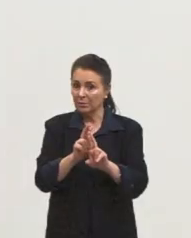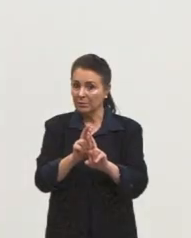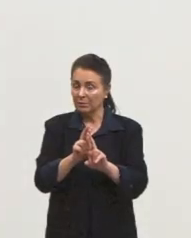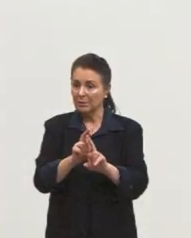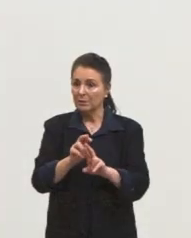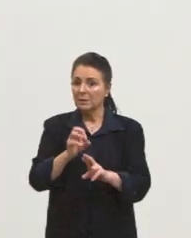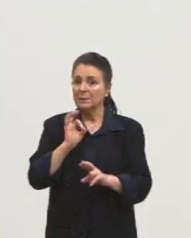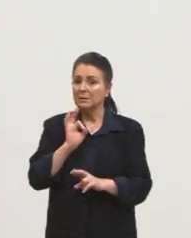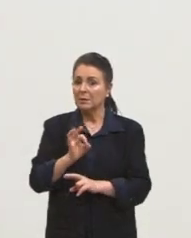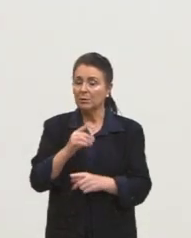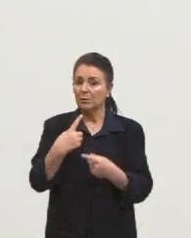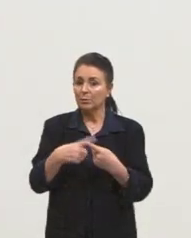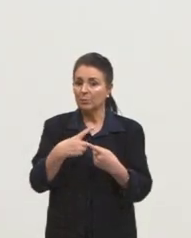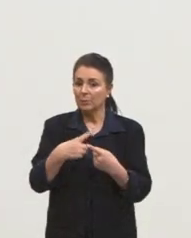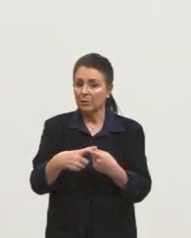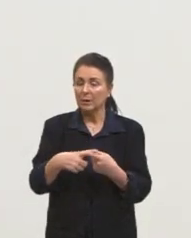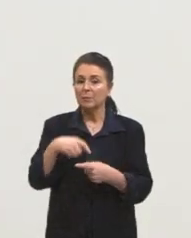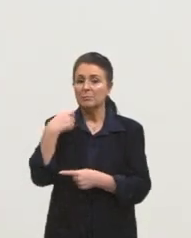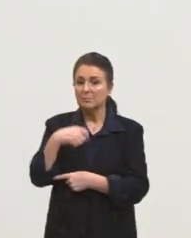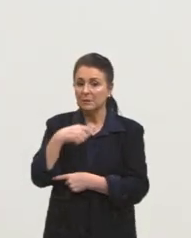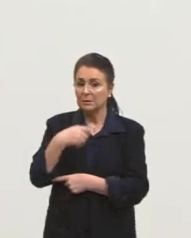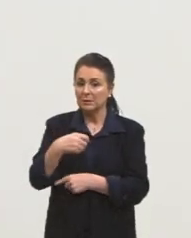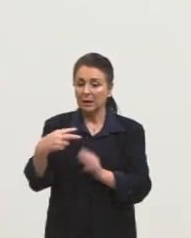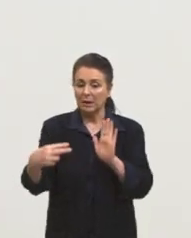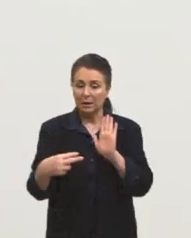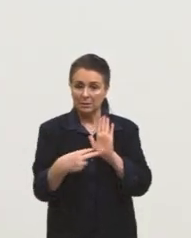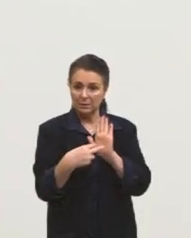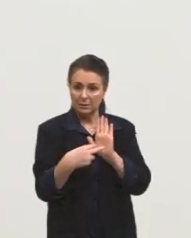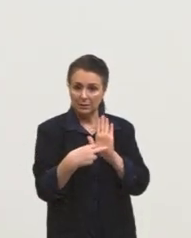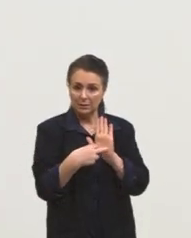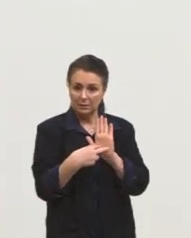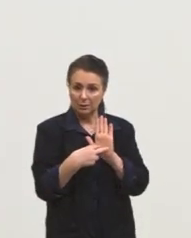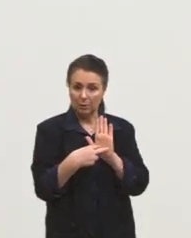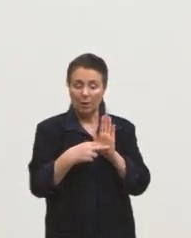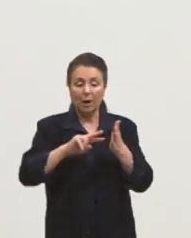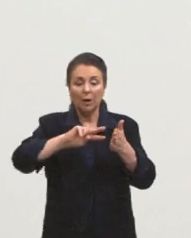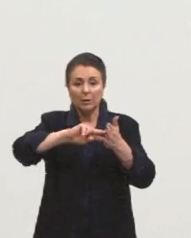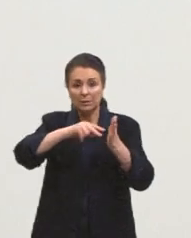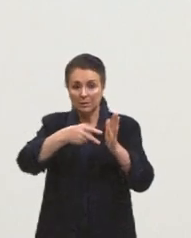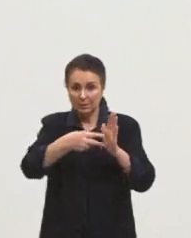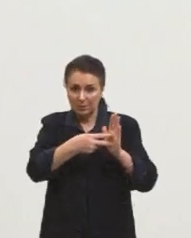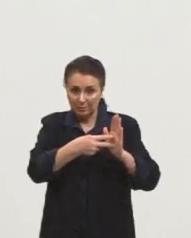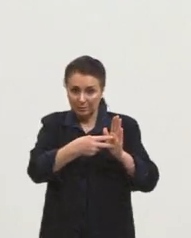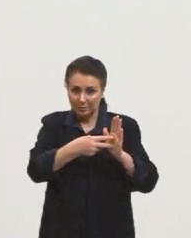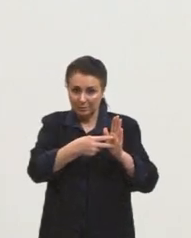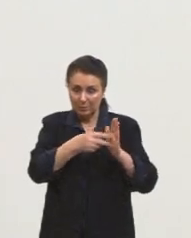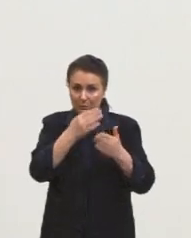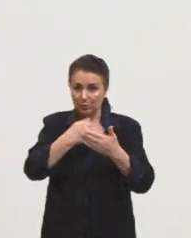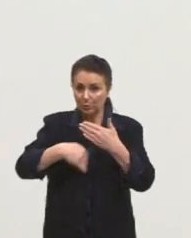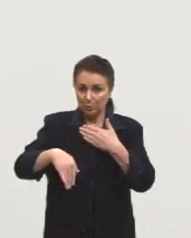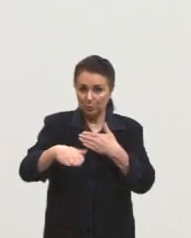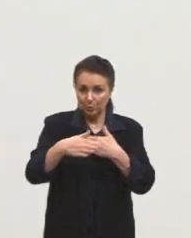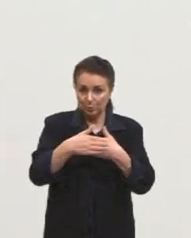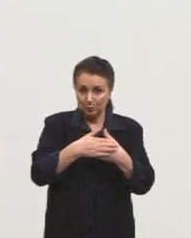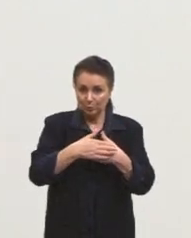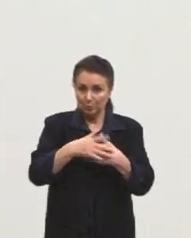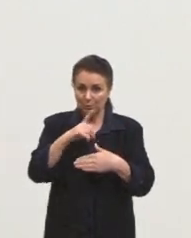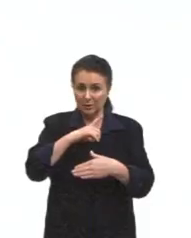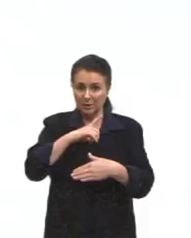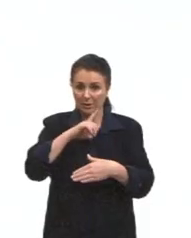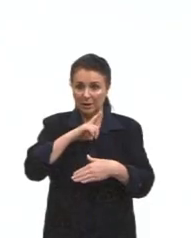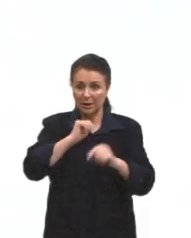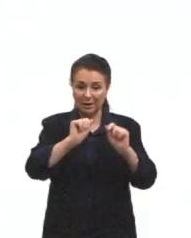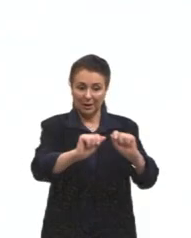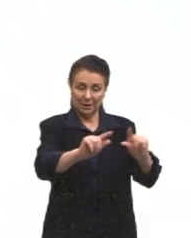uma coisa que a gente sempre precisa estar atento é aos significados. Então, tudo isso que está ali na nossa